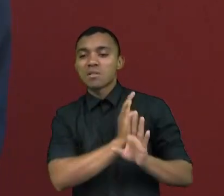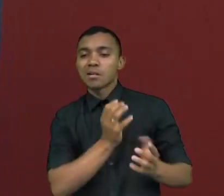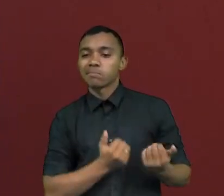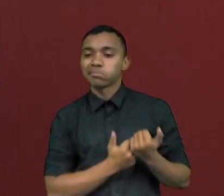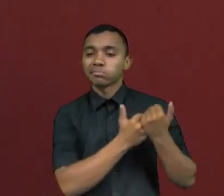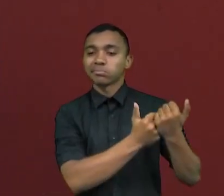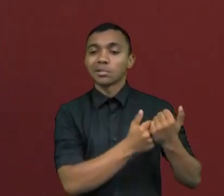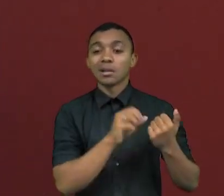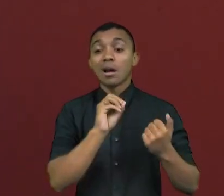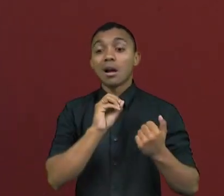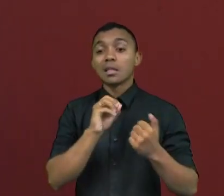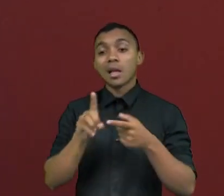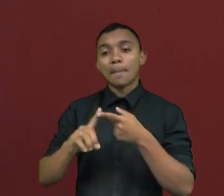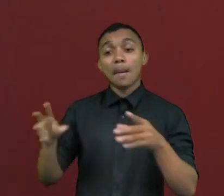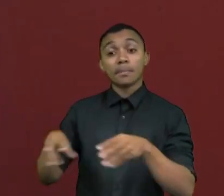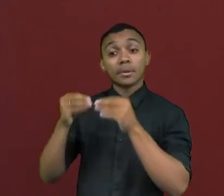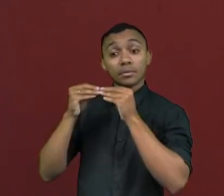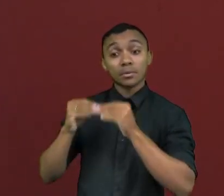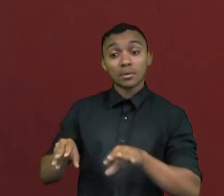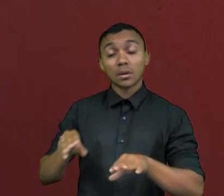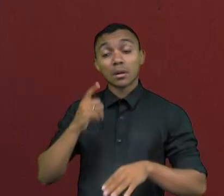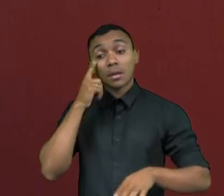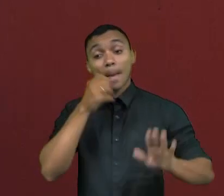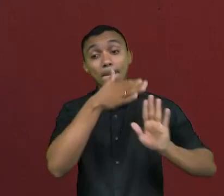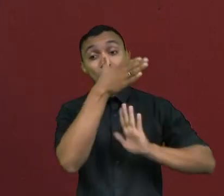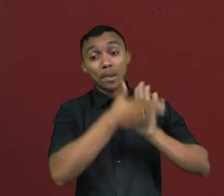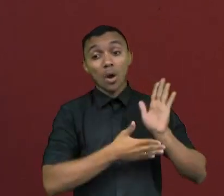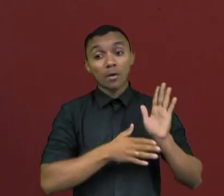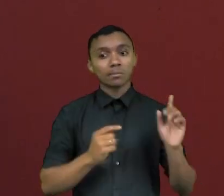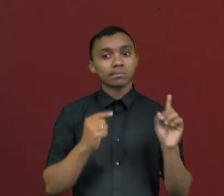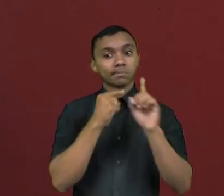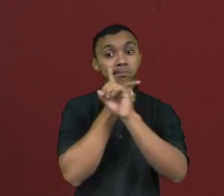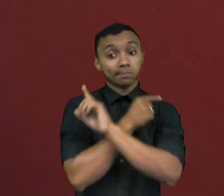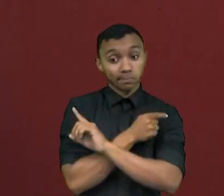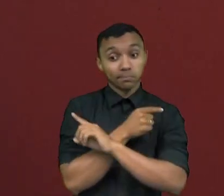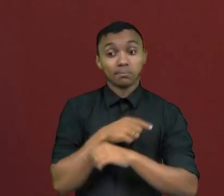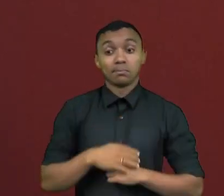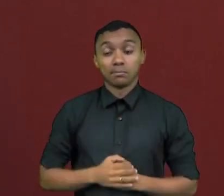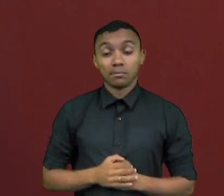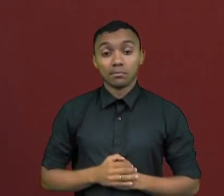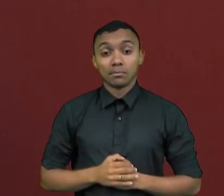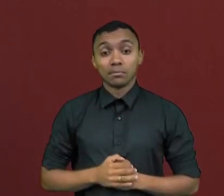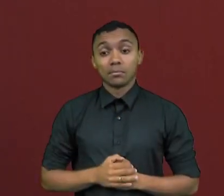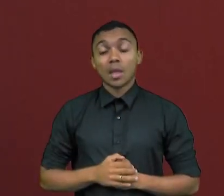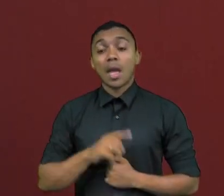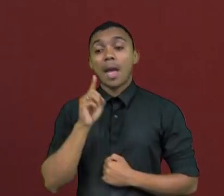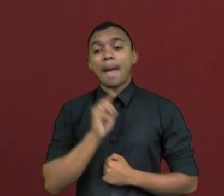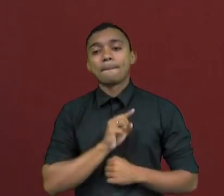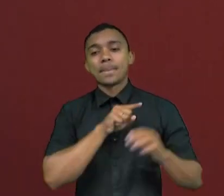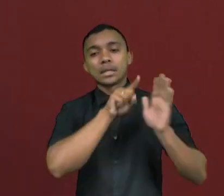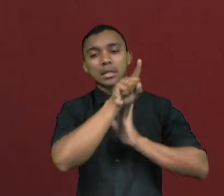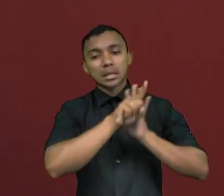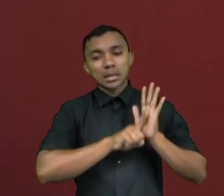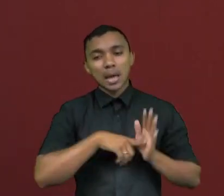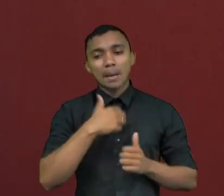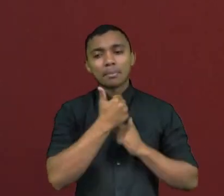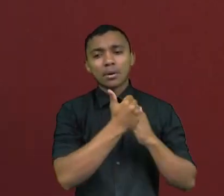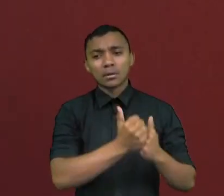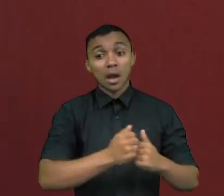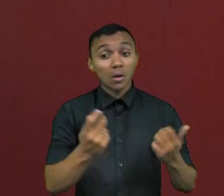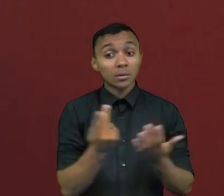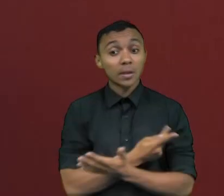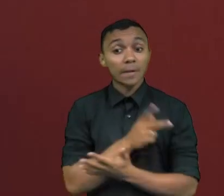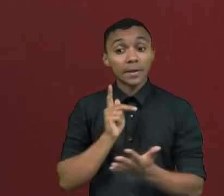Mas os próprios fatos vão contra isso. Porque para isso acontecer você precisaria que tivesse apenas pesquisas favorecendo um candidato, que não foi o que aconteceu.